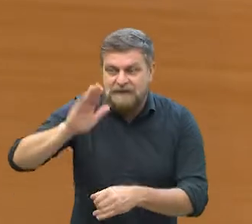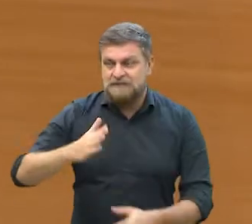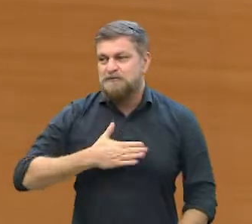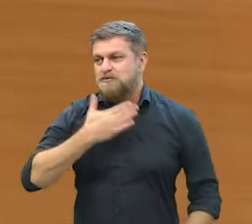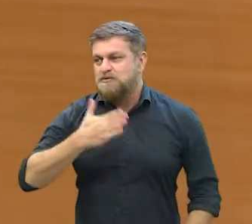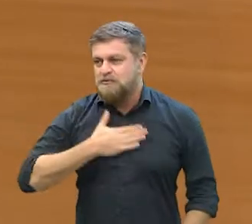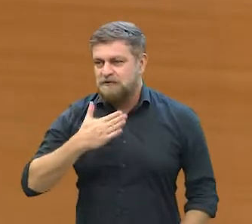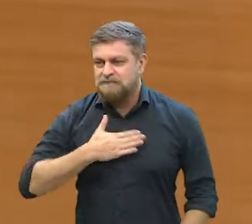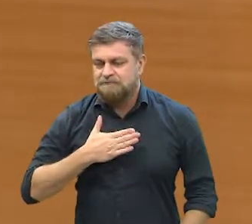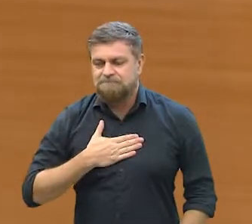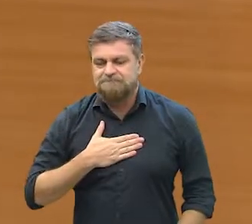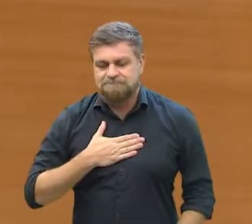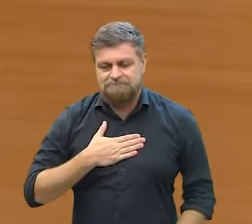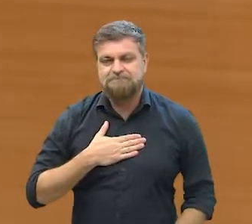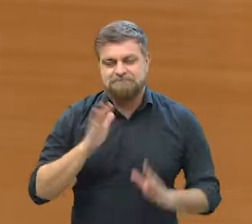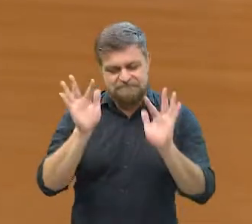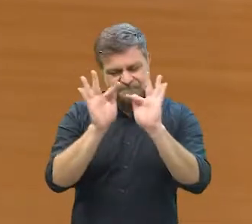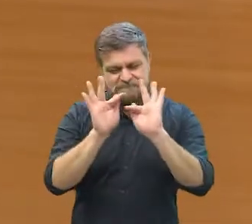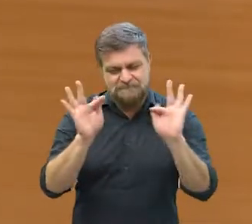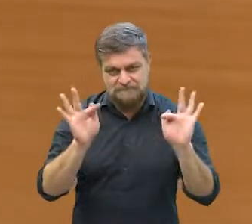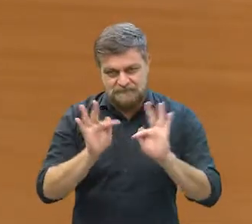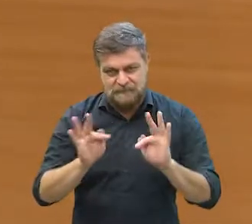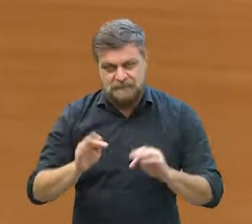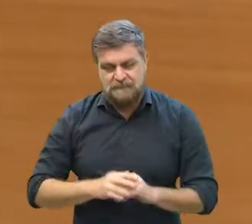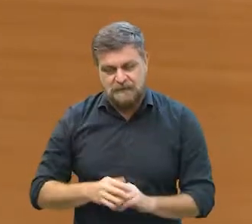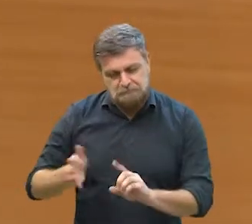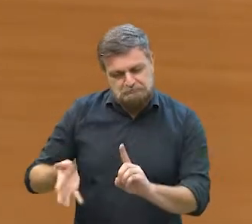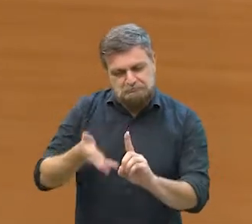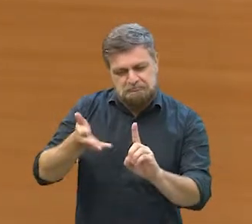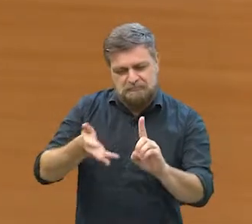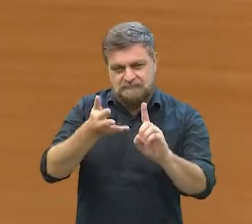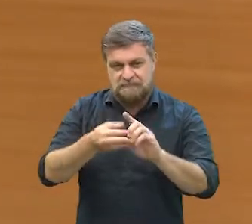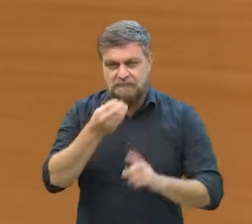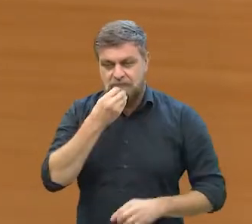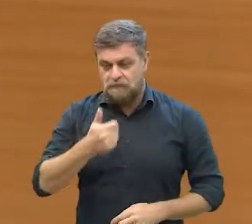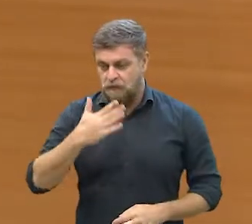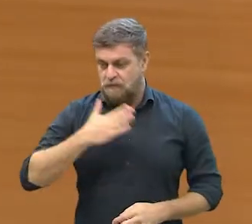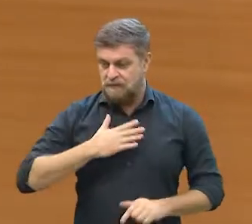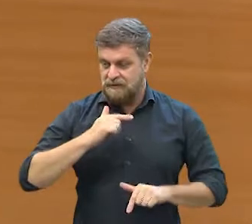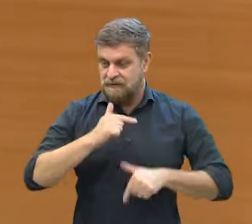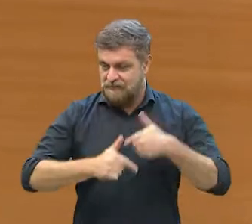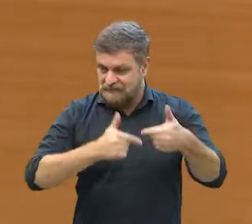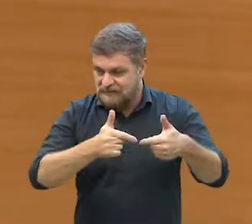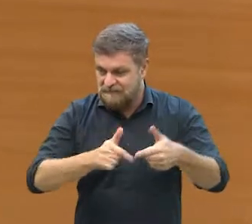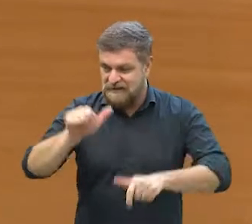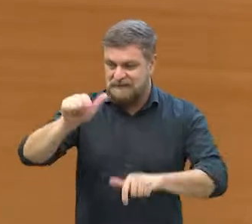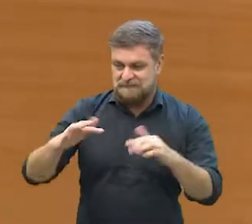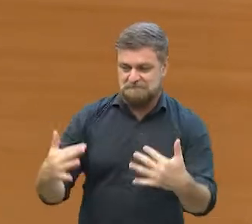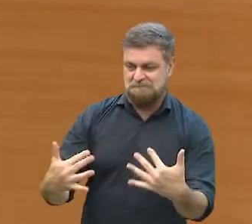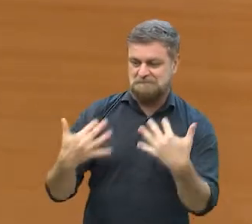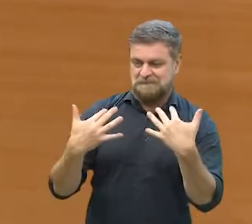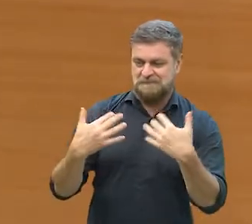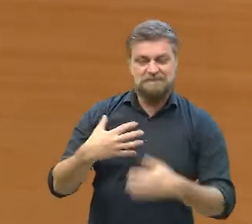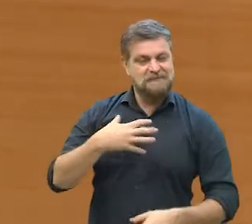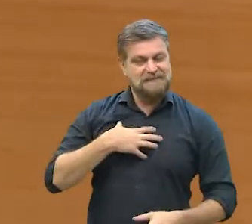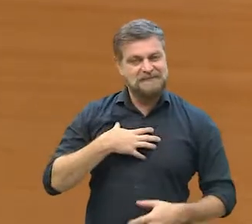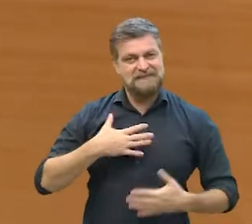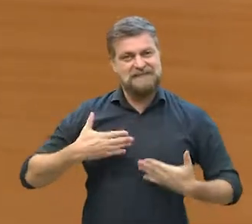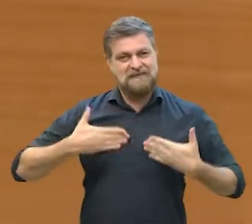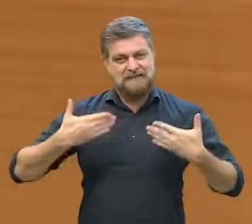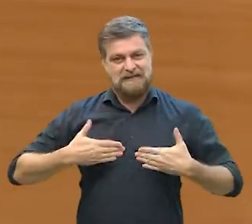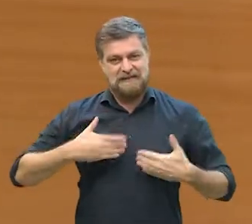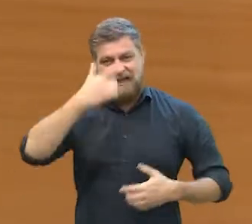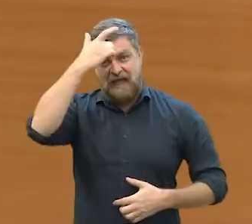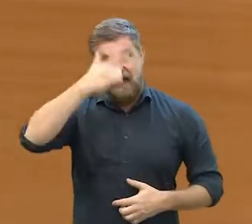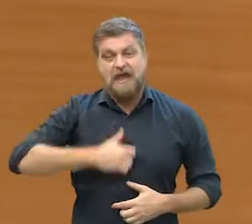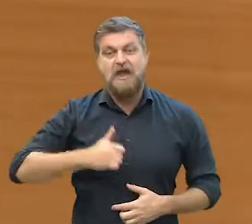reconhecimento, eu acho que é sempre muito bom quando o seu trabalho é reconhecido, é uma alegria. Por ser uma